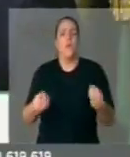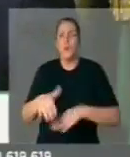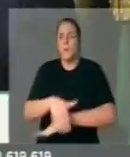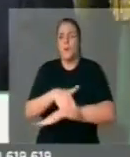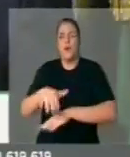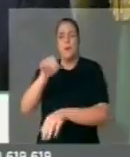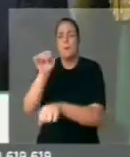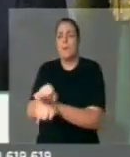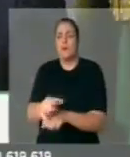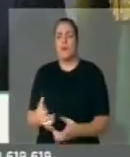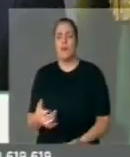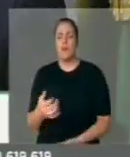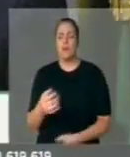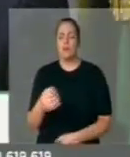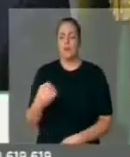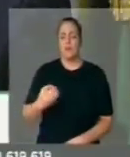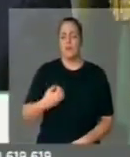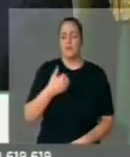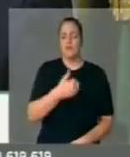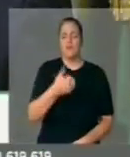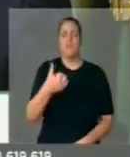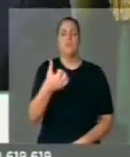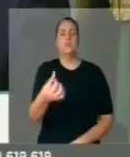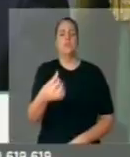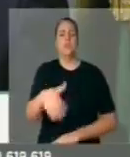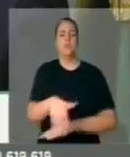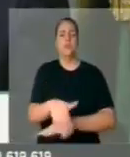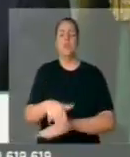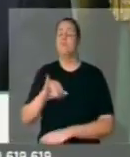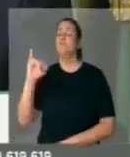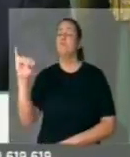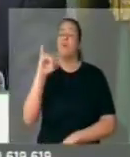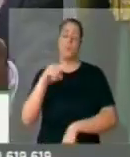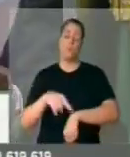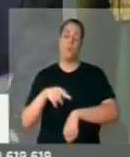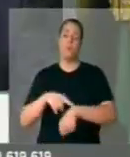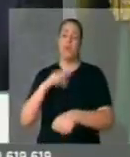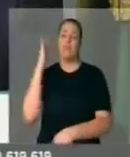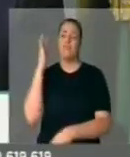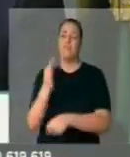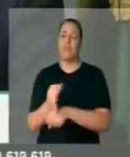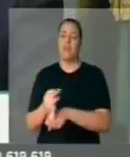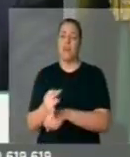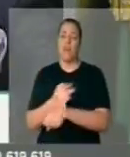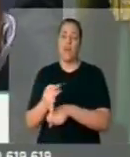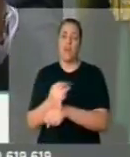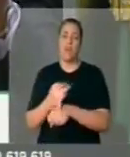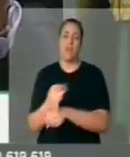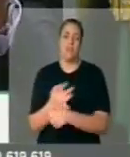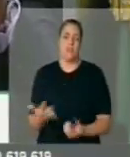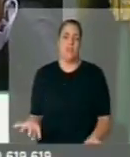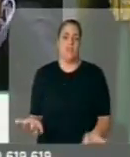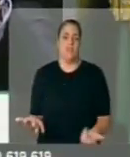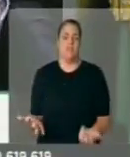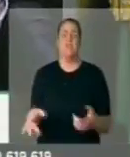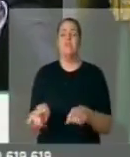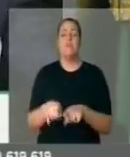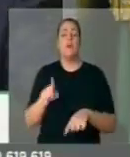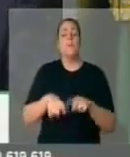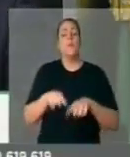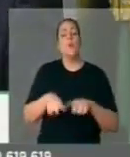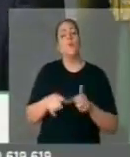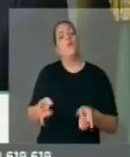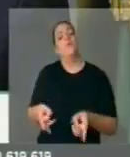-116, ela é de extrema importância para o período de férias, para escoar a produção, para escoar